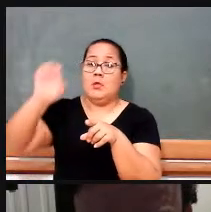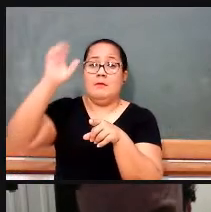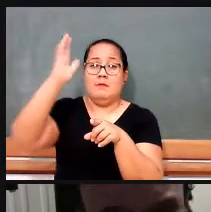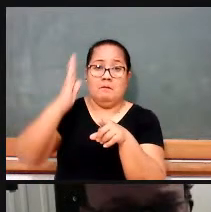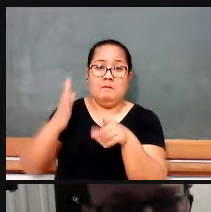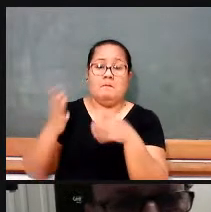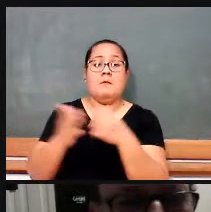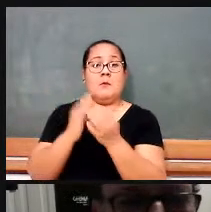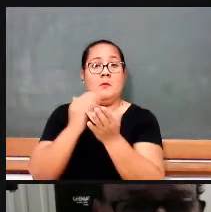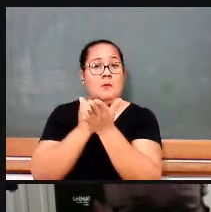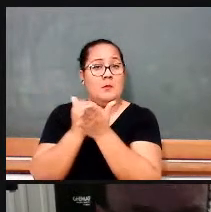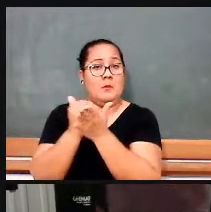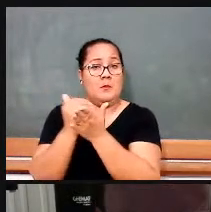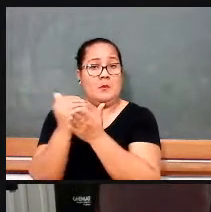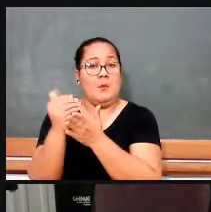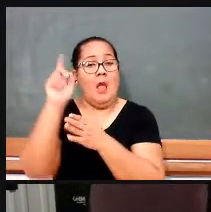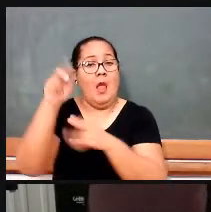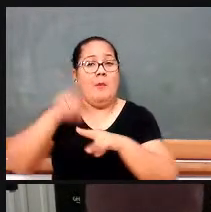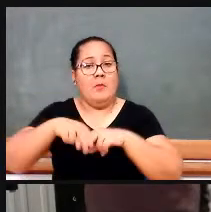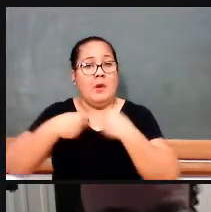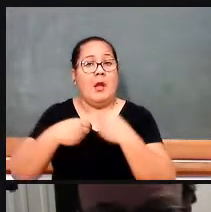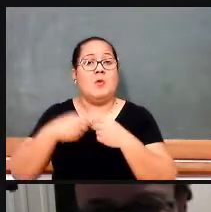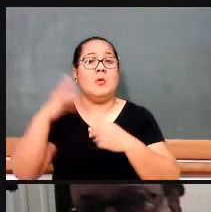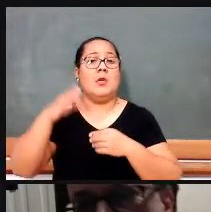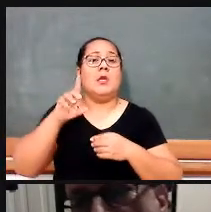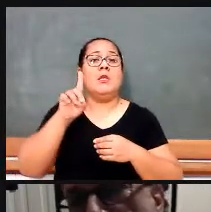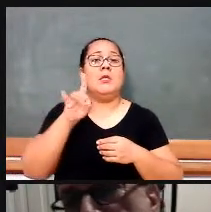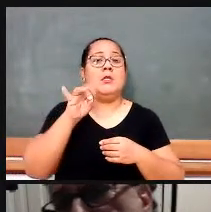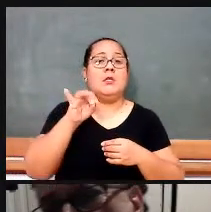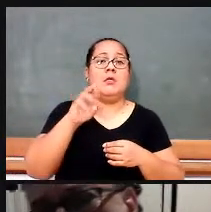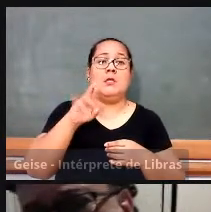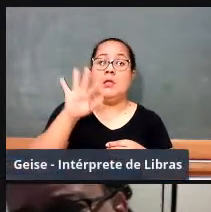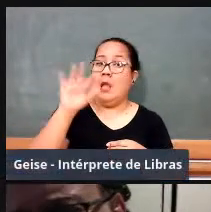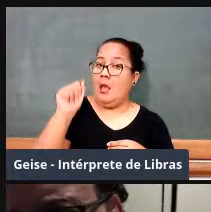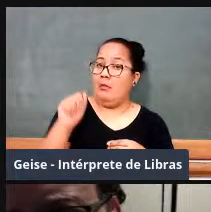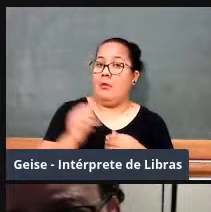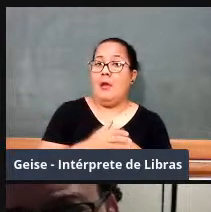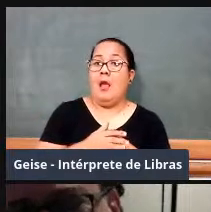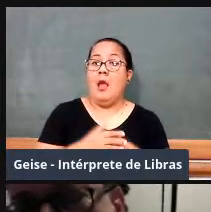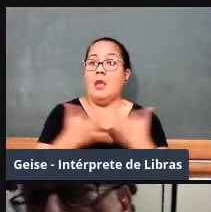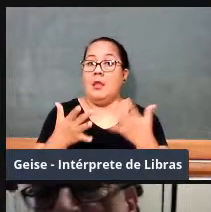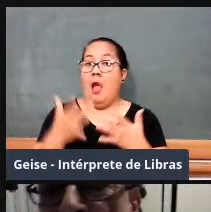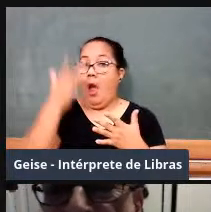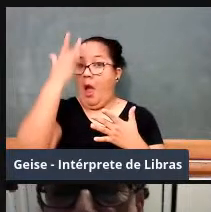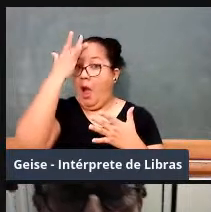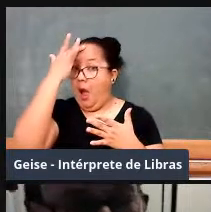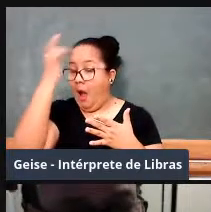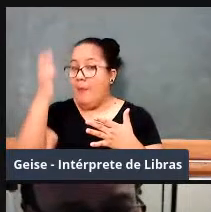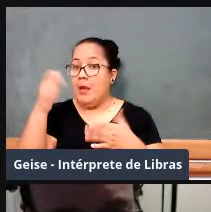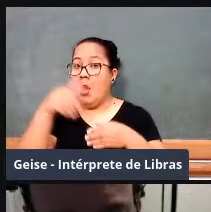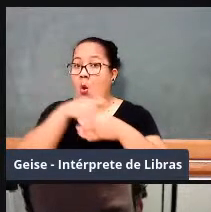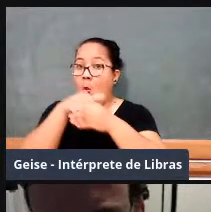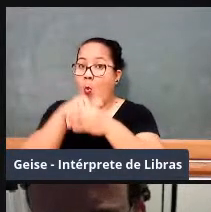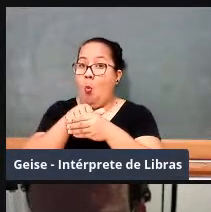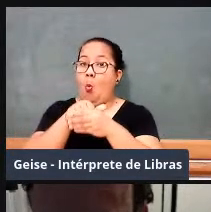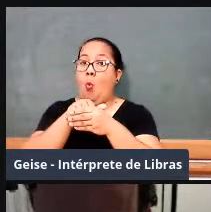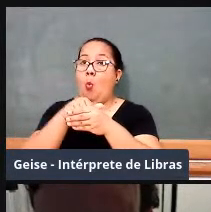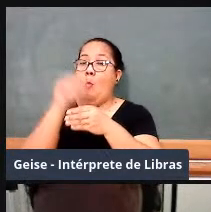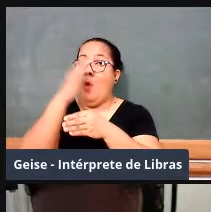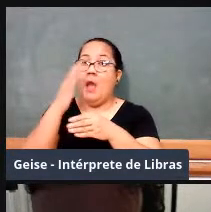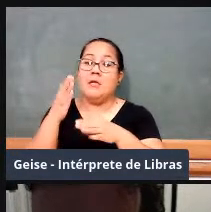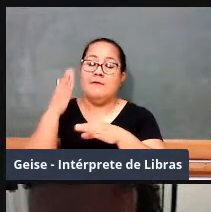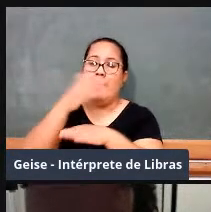Então, as diretas já chegam, não é? Aí está uma capa, amanhã, nas urnas, metade do país, não é?